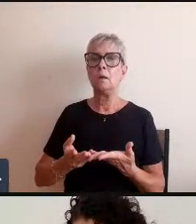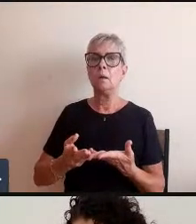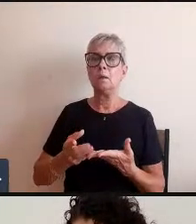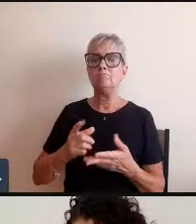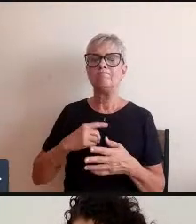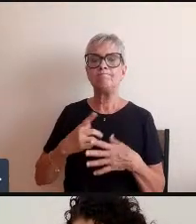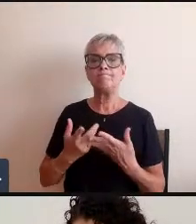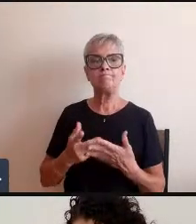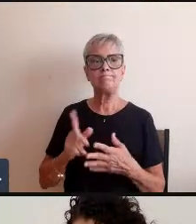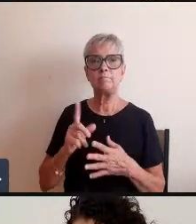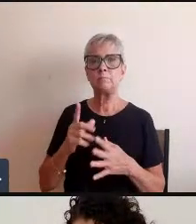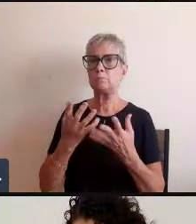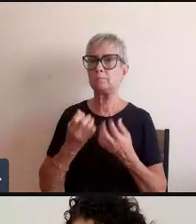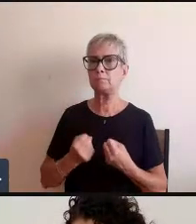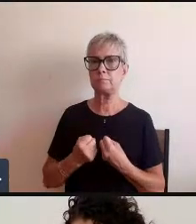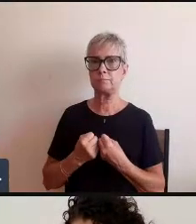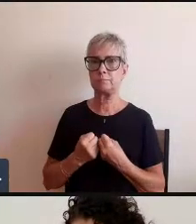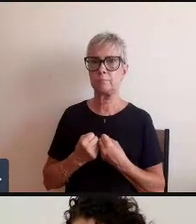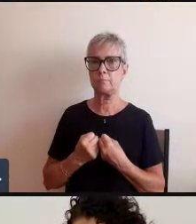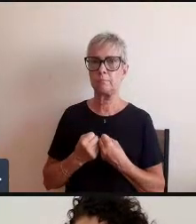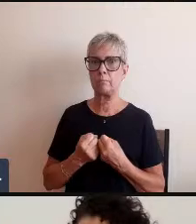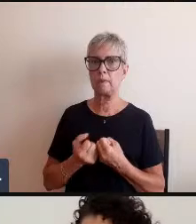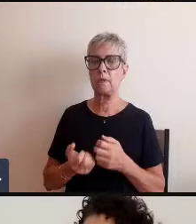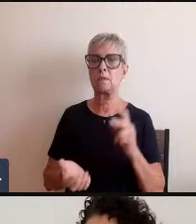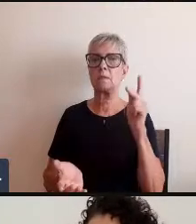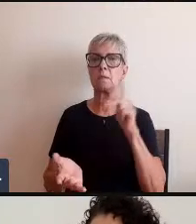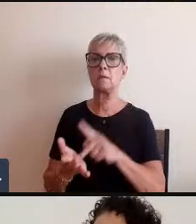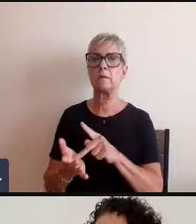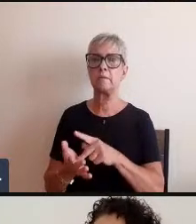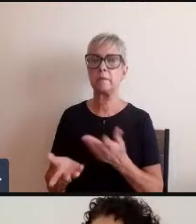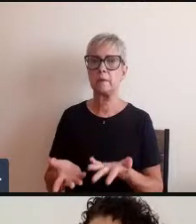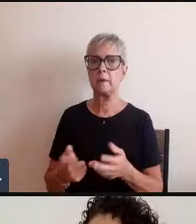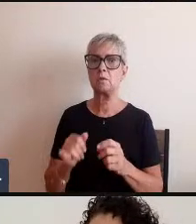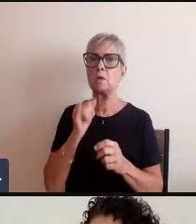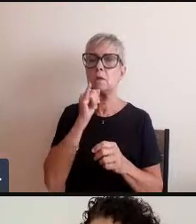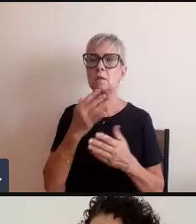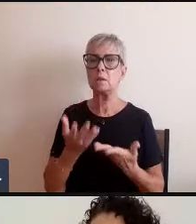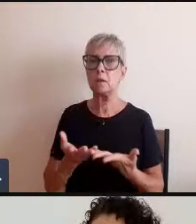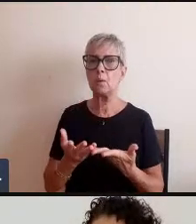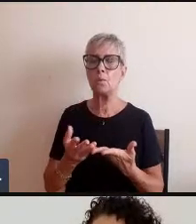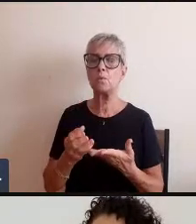legitimidade a gente nega a legitimidade do outro quer dizer todo esse